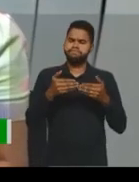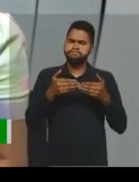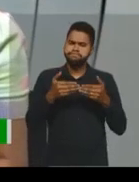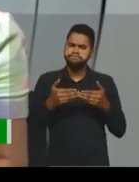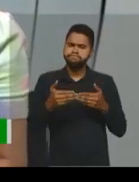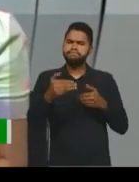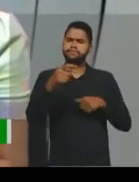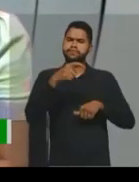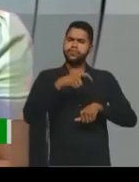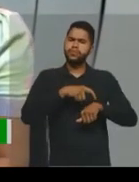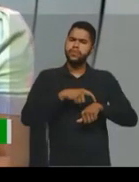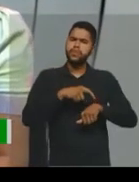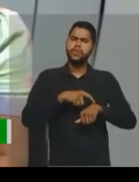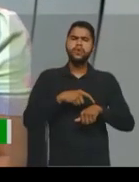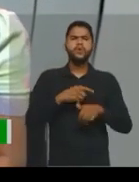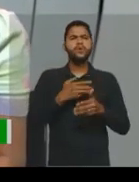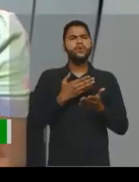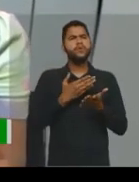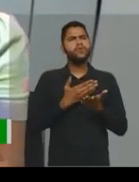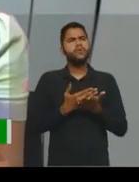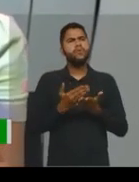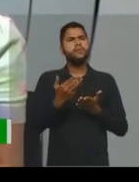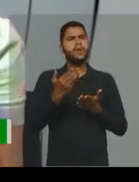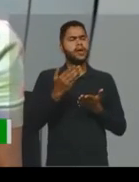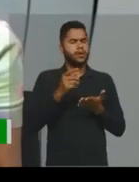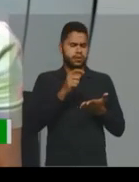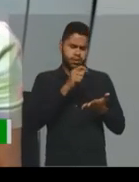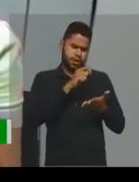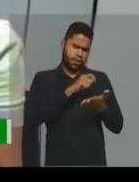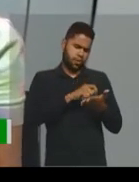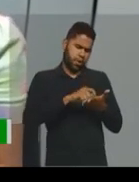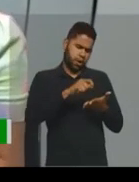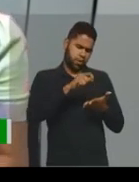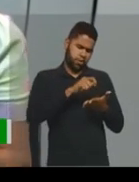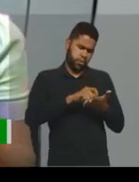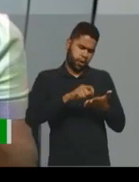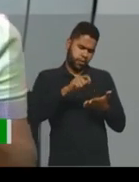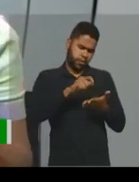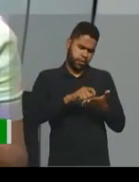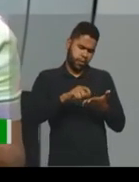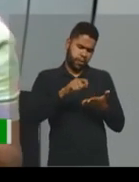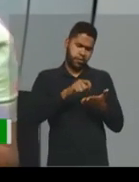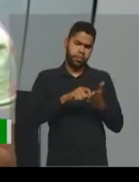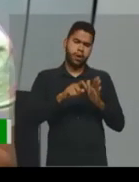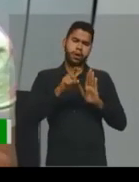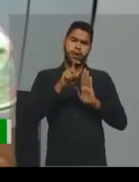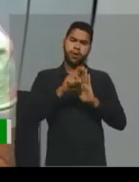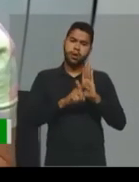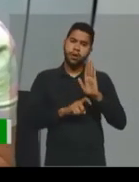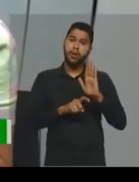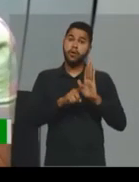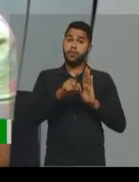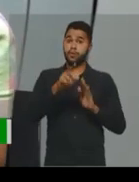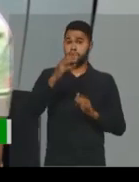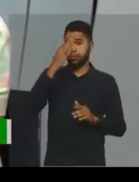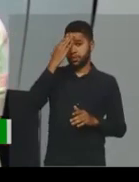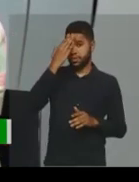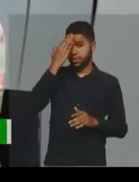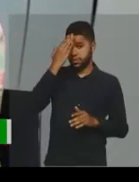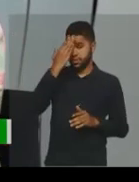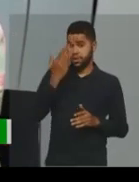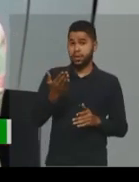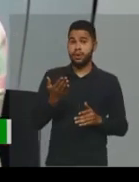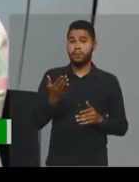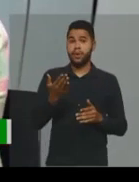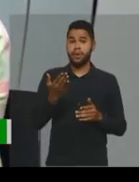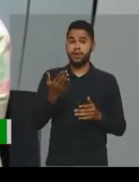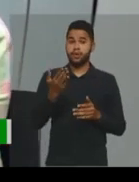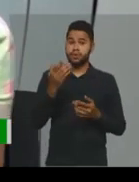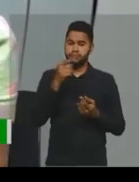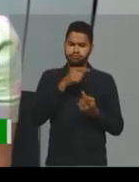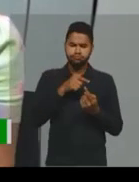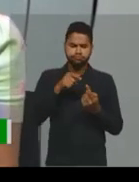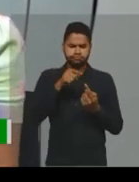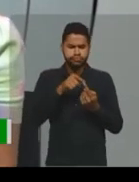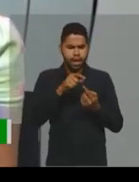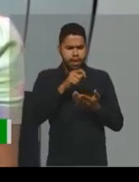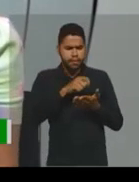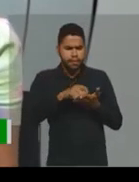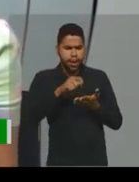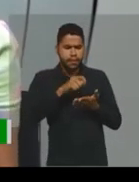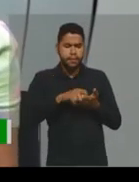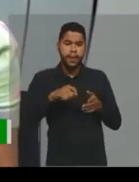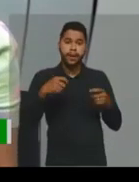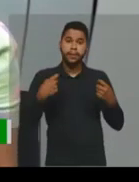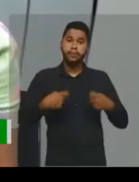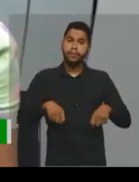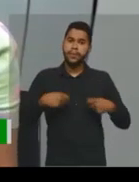que você começa a produzir um texto, é importante que você saiba que, para produzir um texto, é